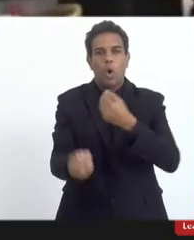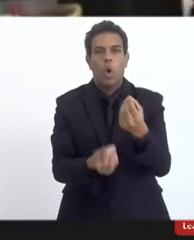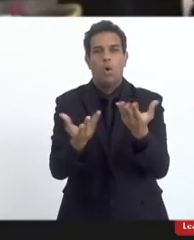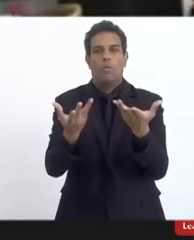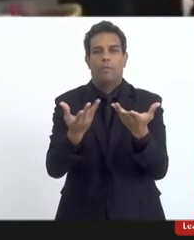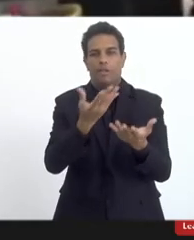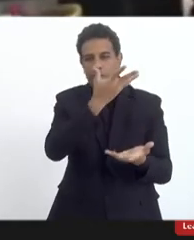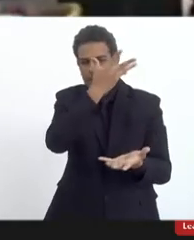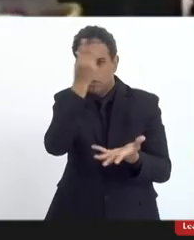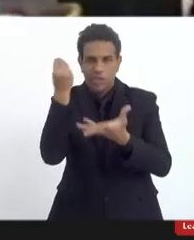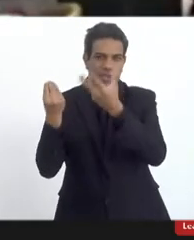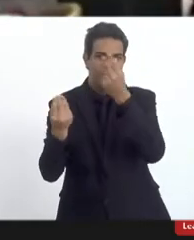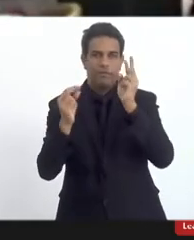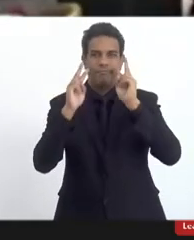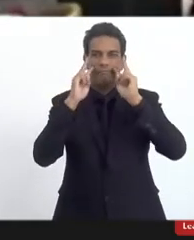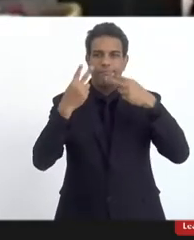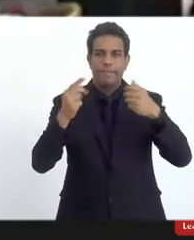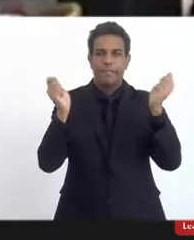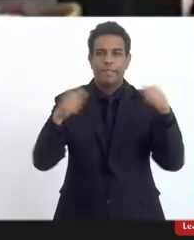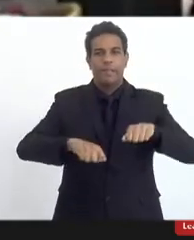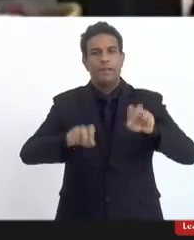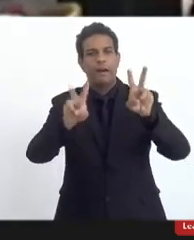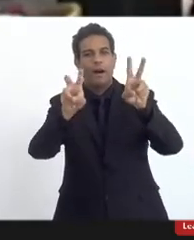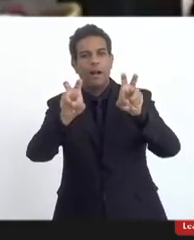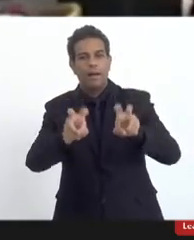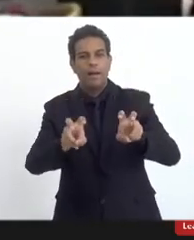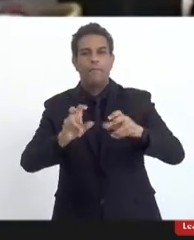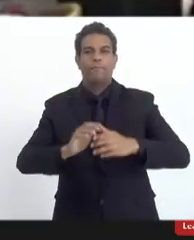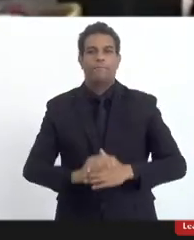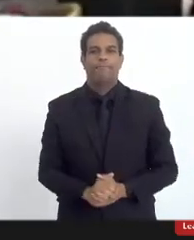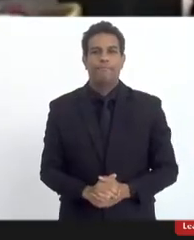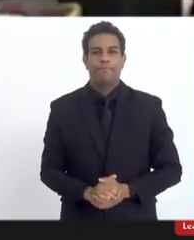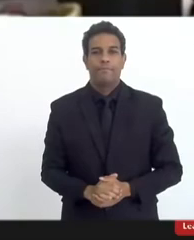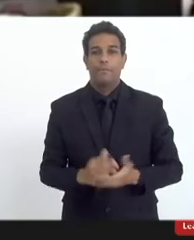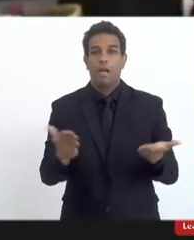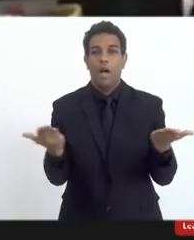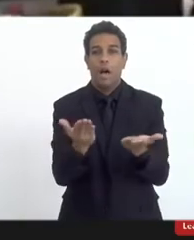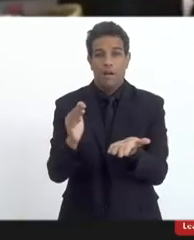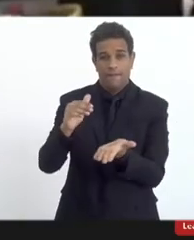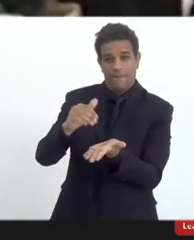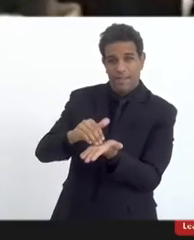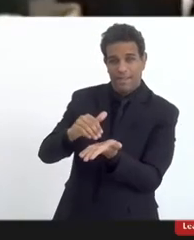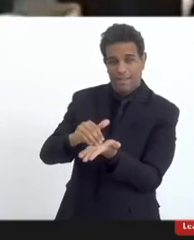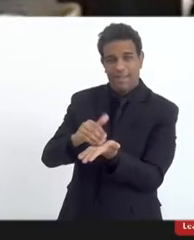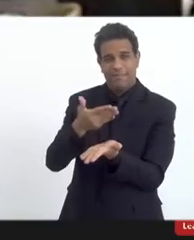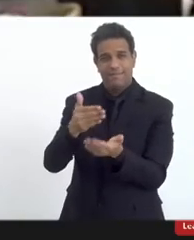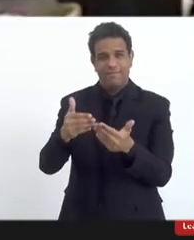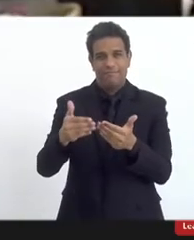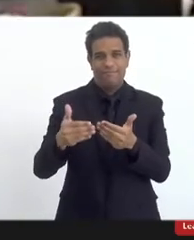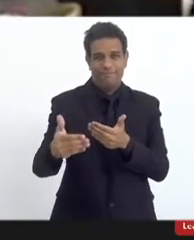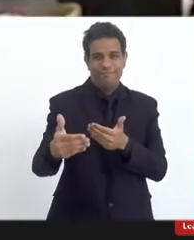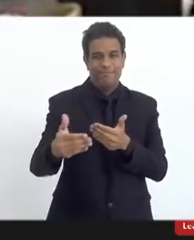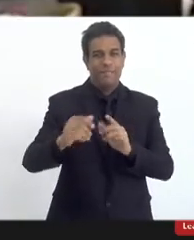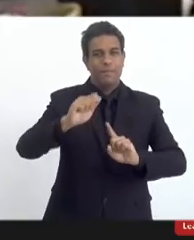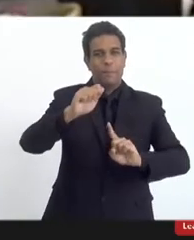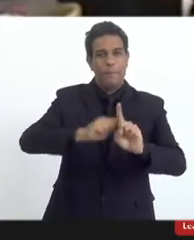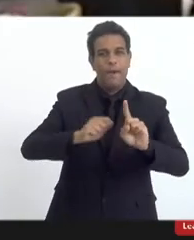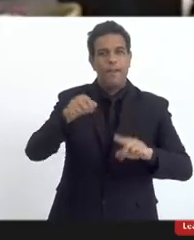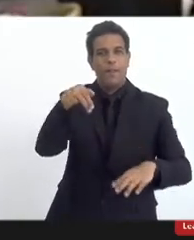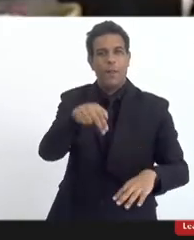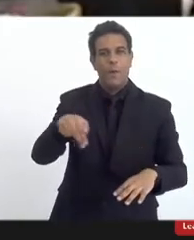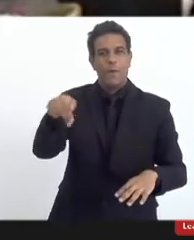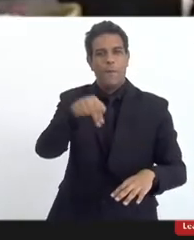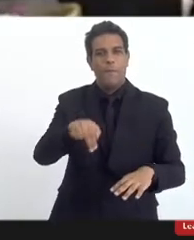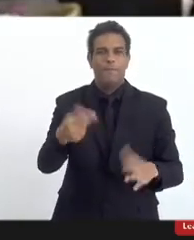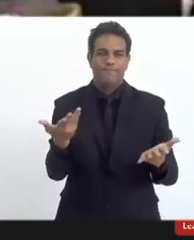deixarmos de trabalhar essa temática. Para finalizar, nós temos agora, no mês de novembro, que isso é